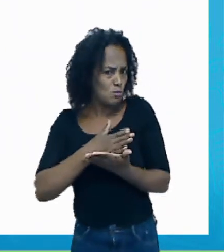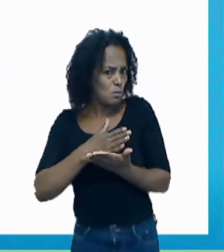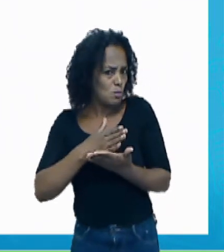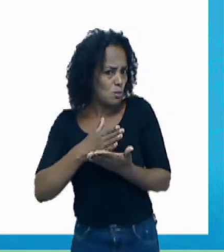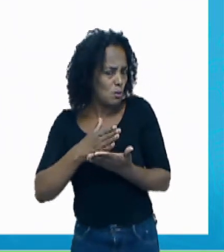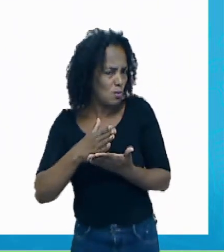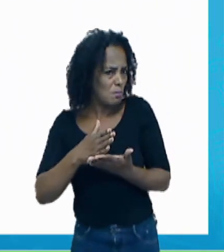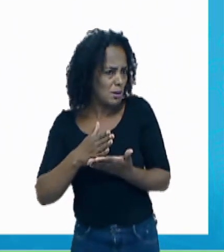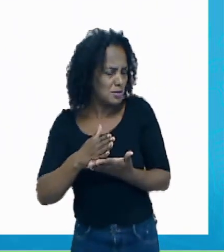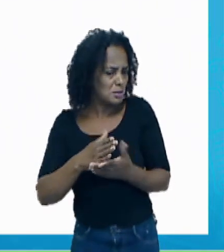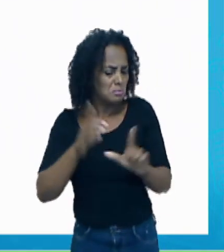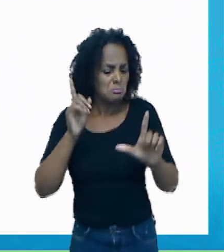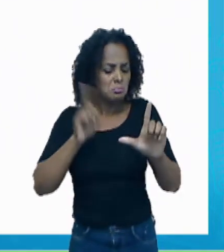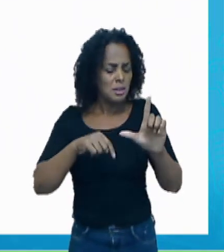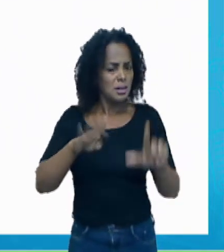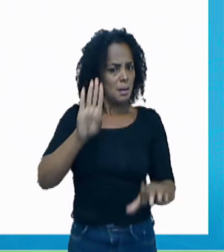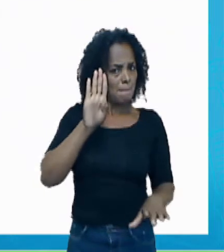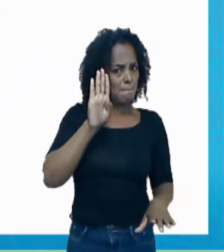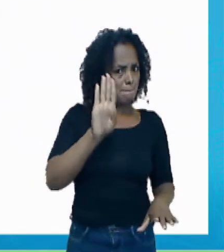banela?